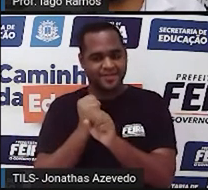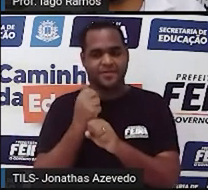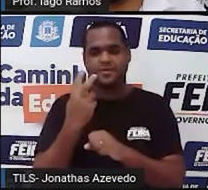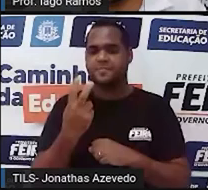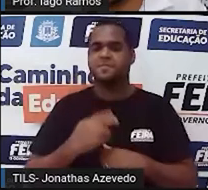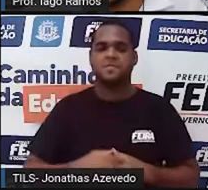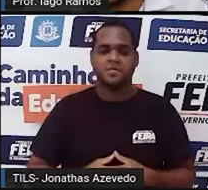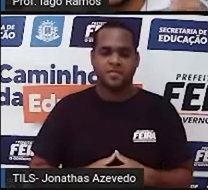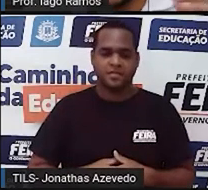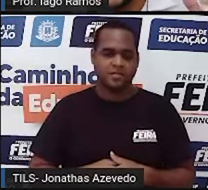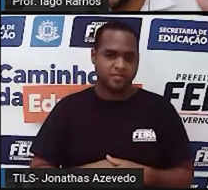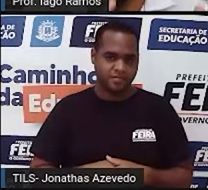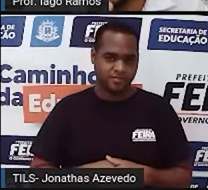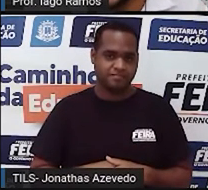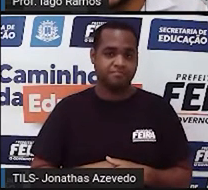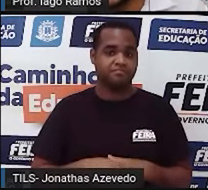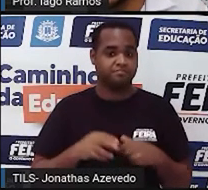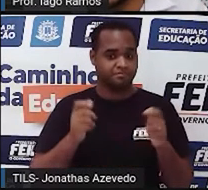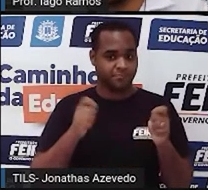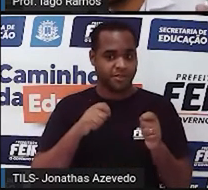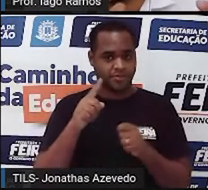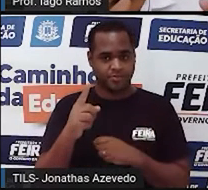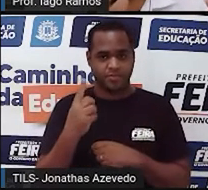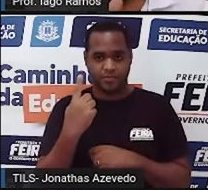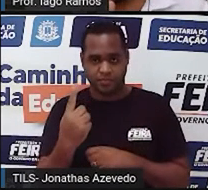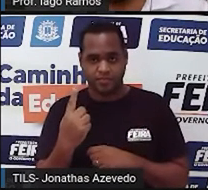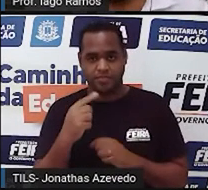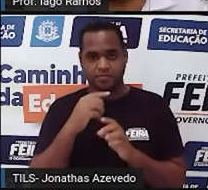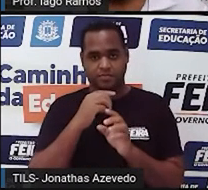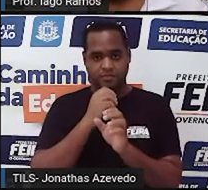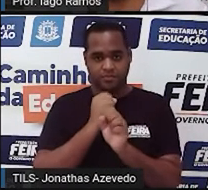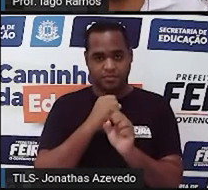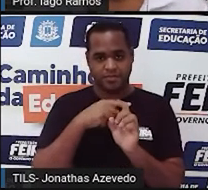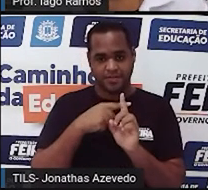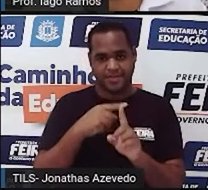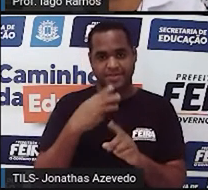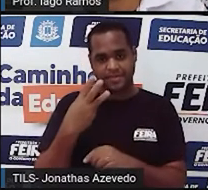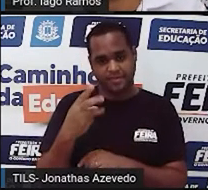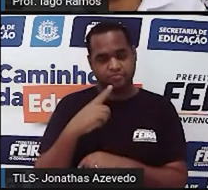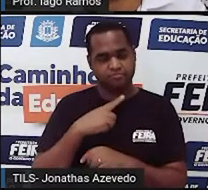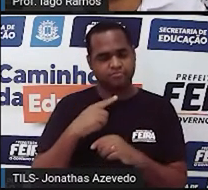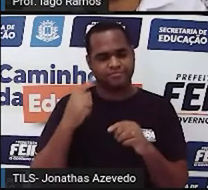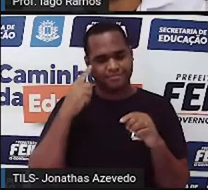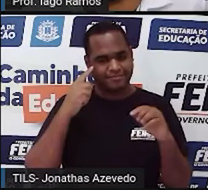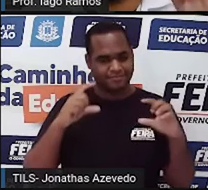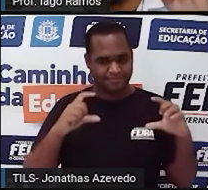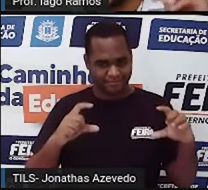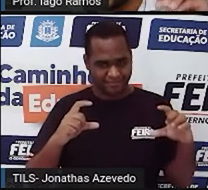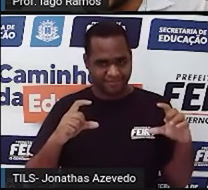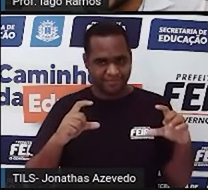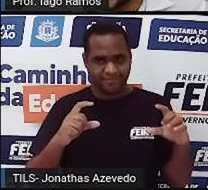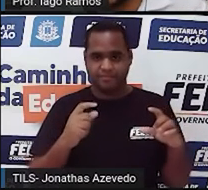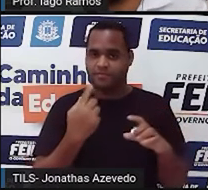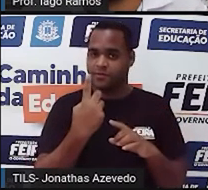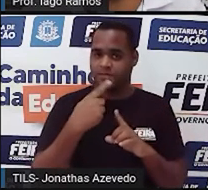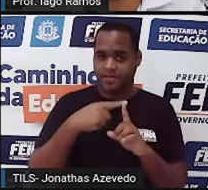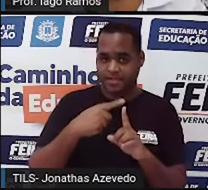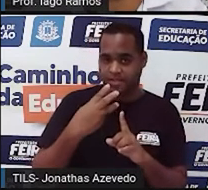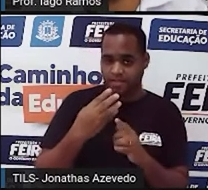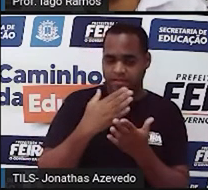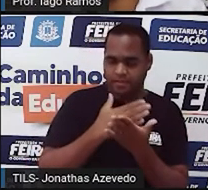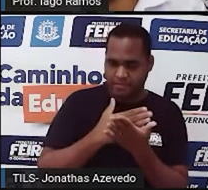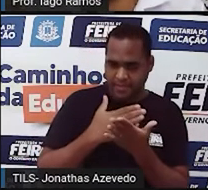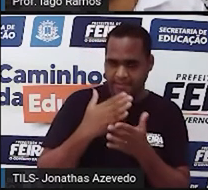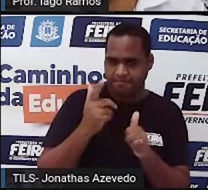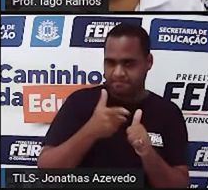associativa diz. Você pega 1 mais 3, por isso que eles estão ali dentro do parêntese, para dizer que vai começar a continha por eles